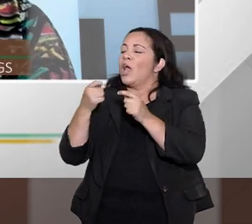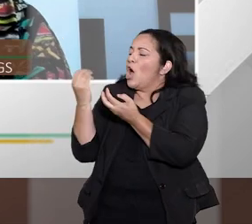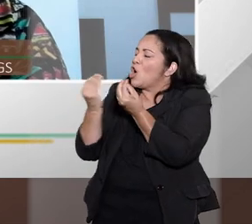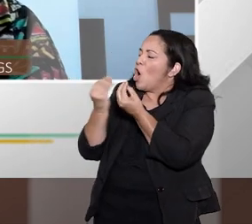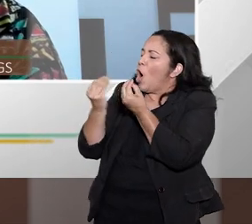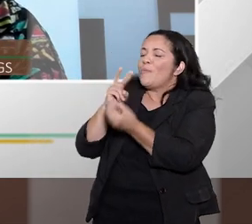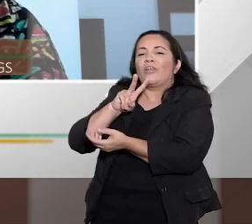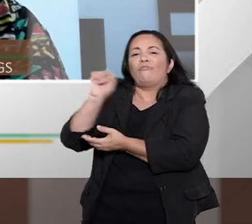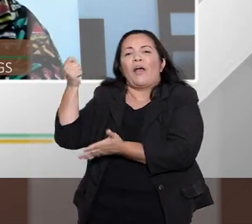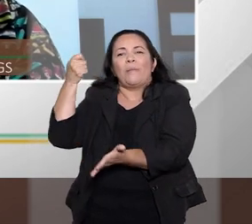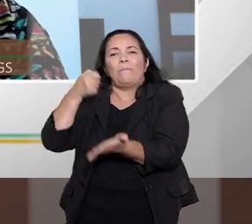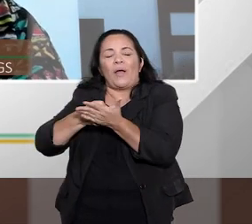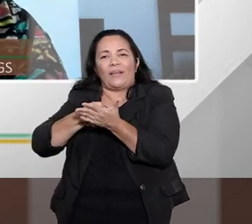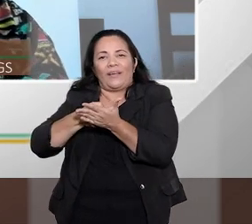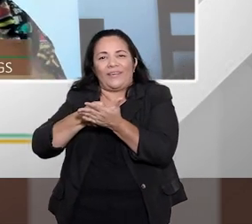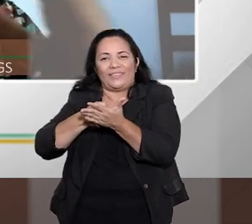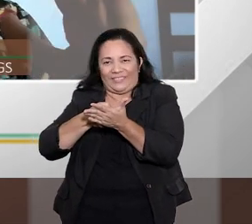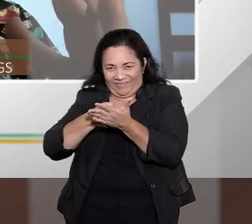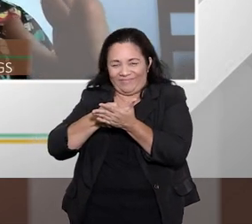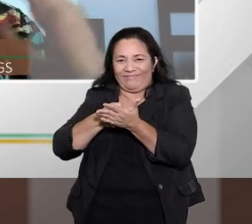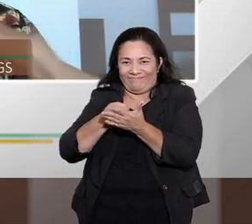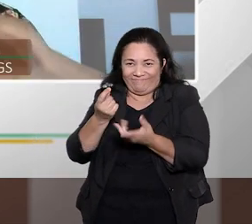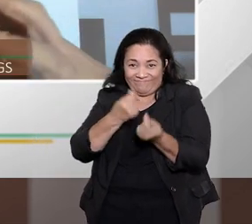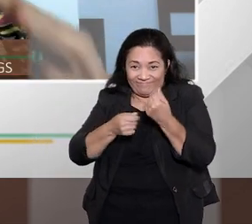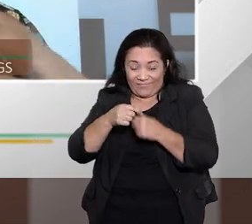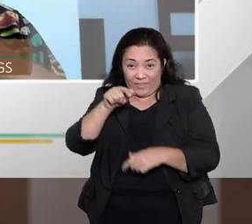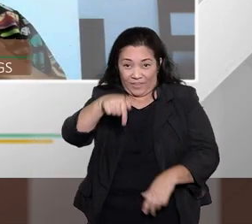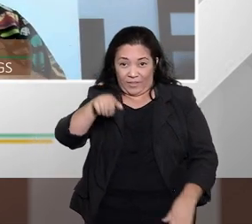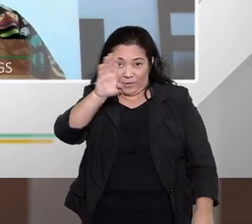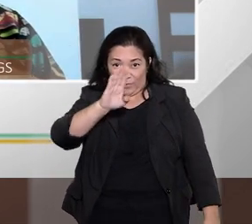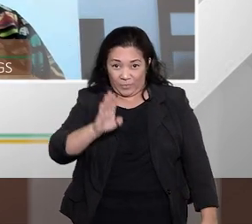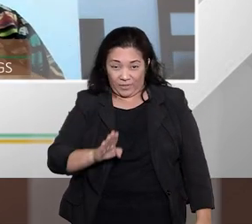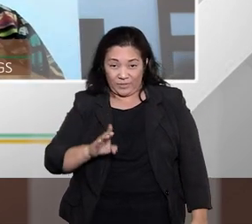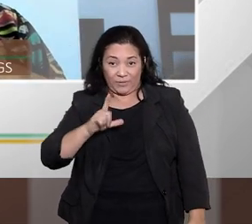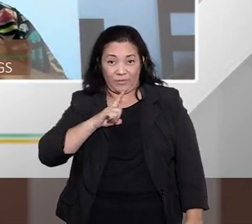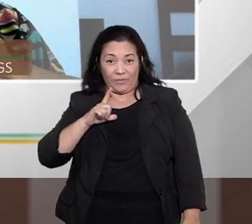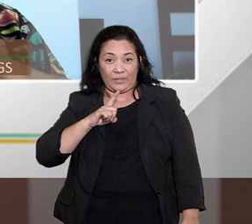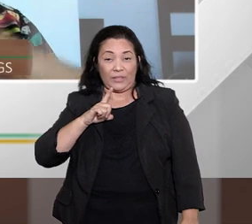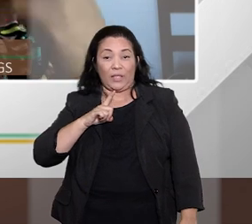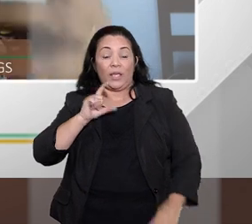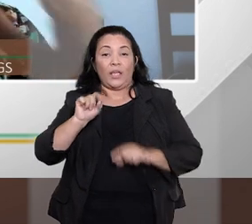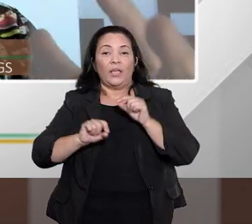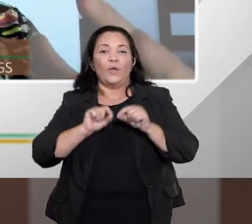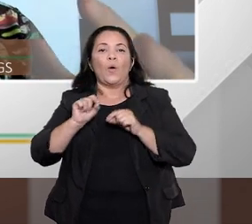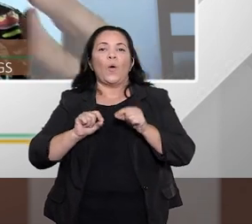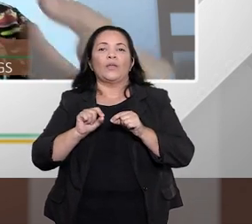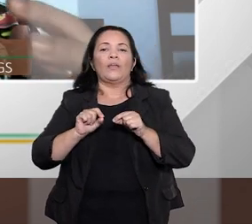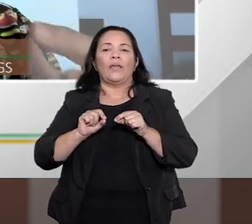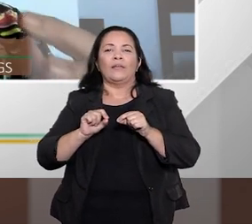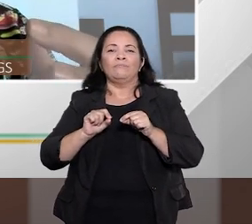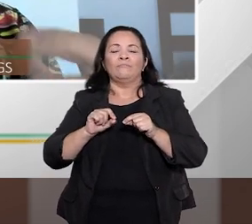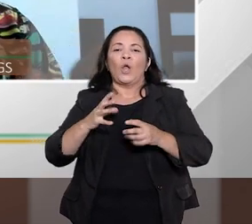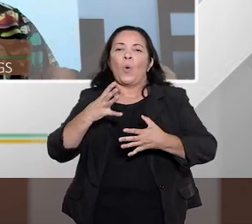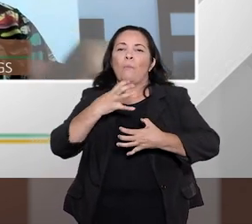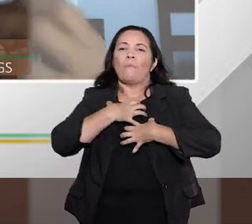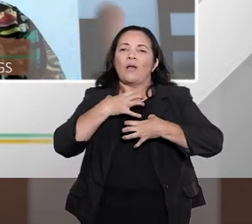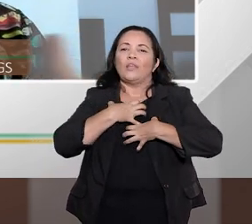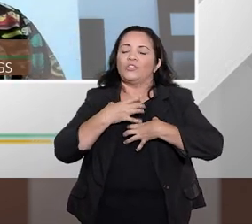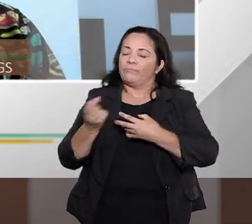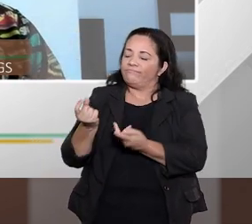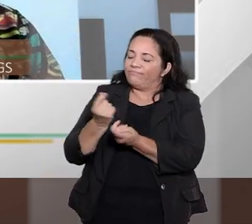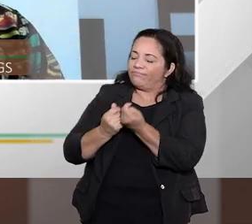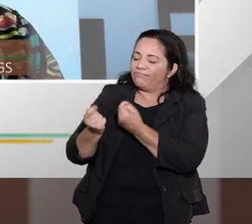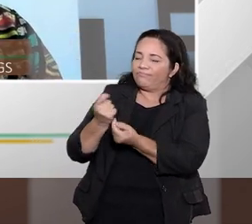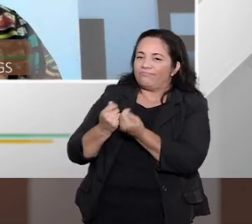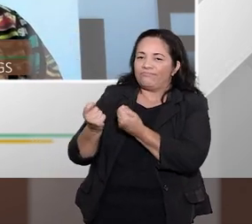pagamento. Nós temos no Brasil uma cultura da concessão muito agressiva de crédito,